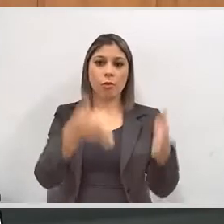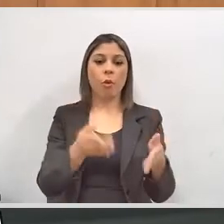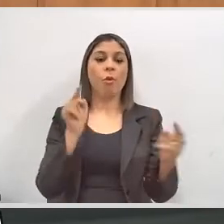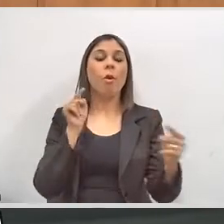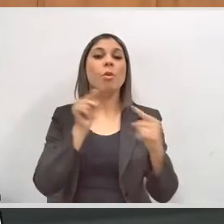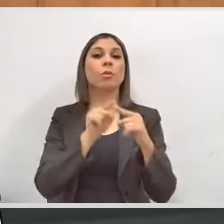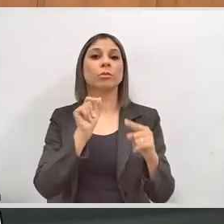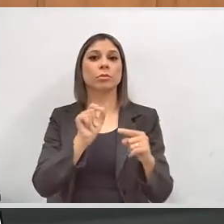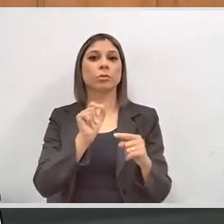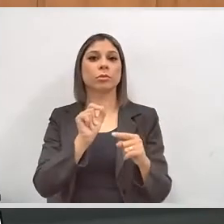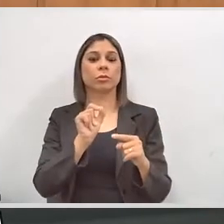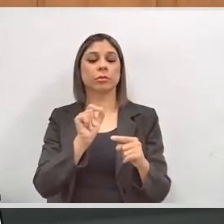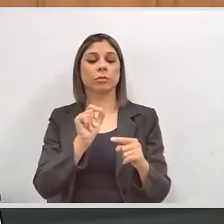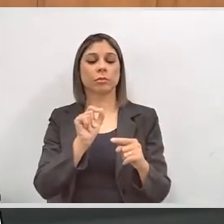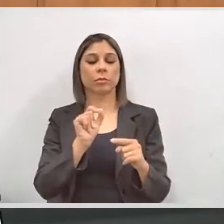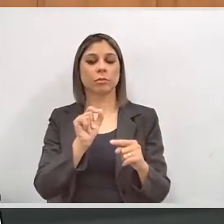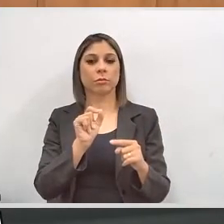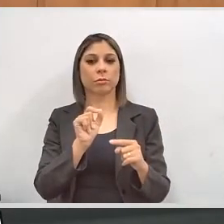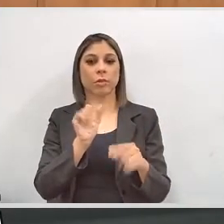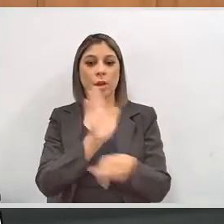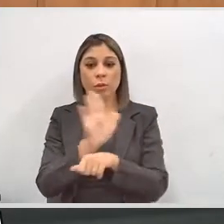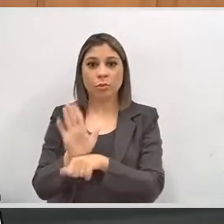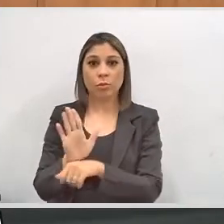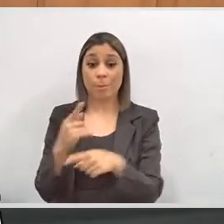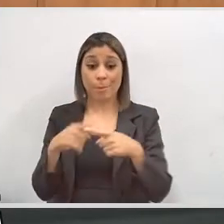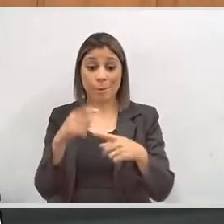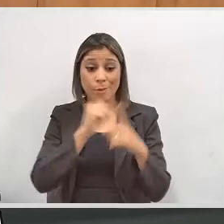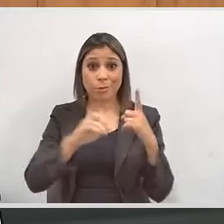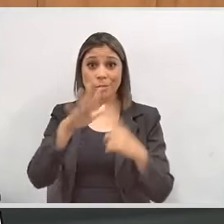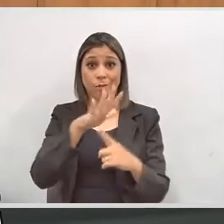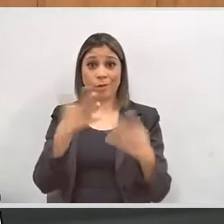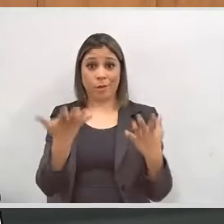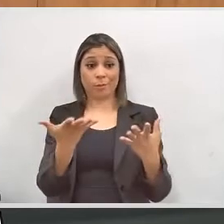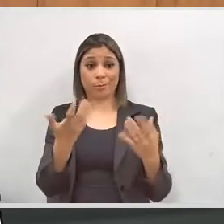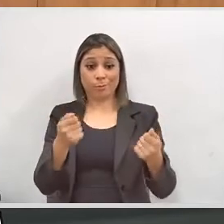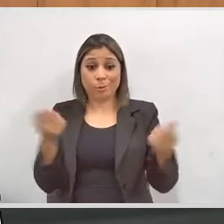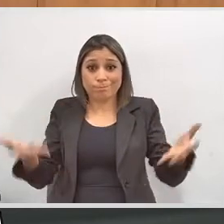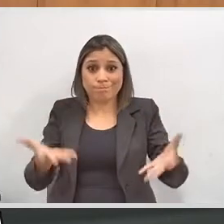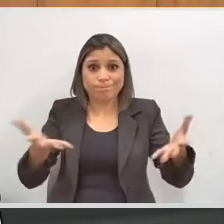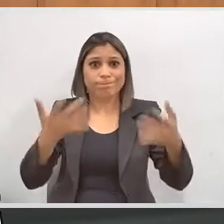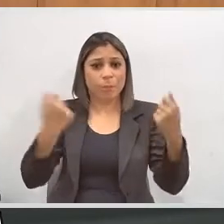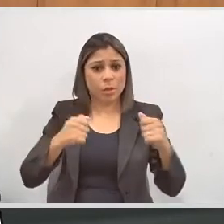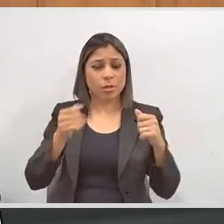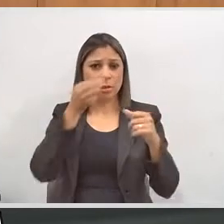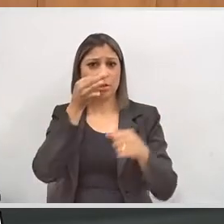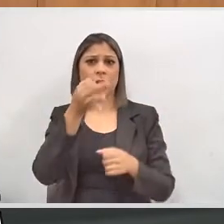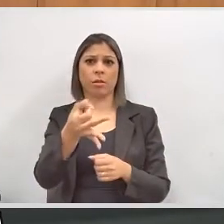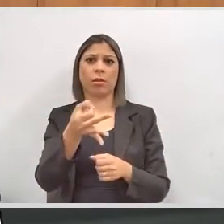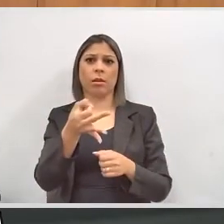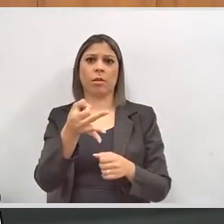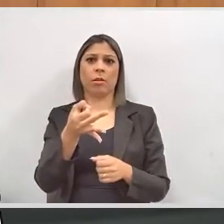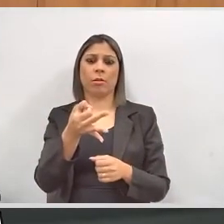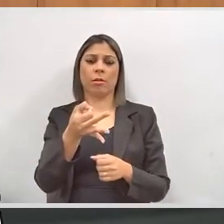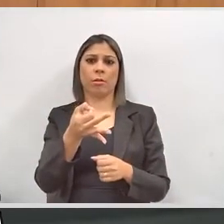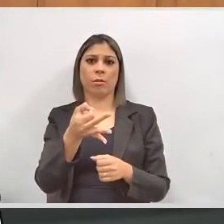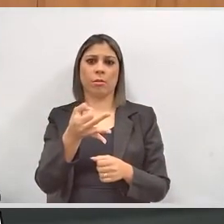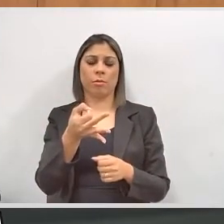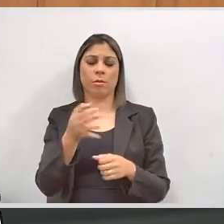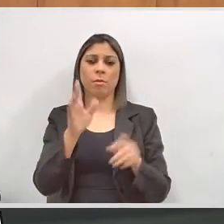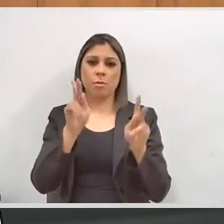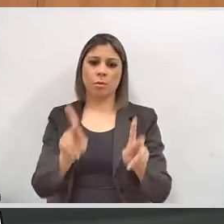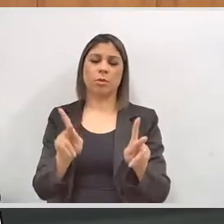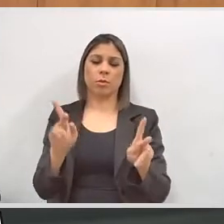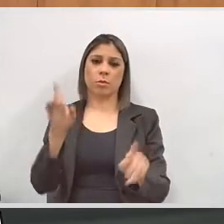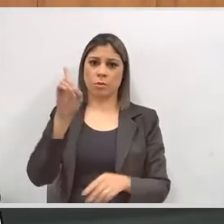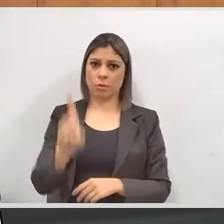foco e esse objetivo. A sociedade em geral clama por mais atenção aos deficientes. É incrível que há